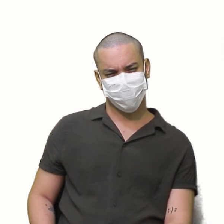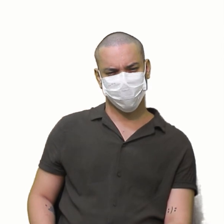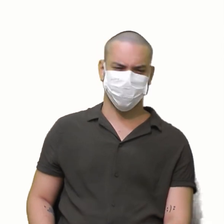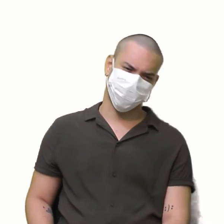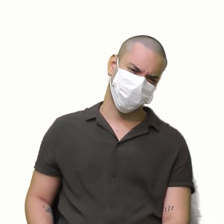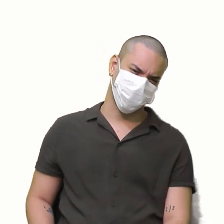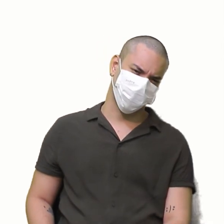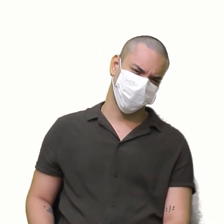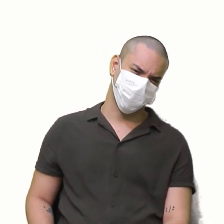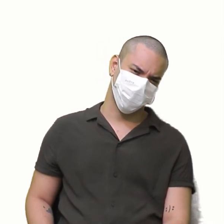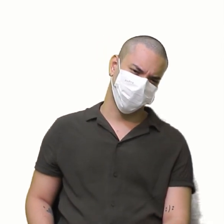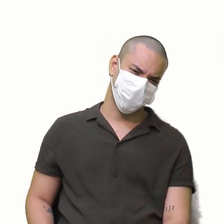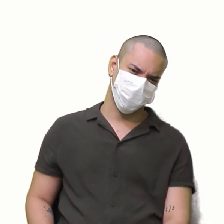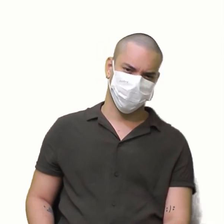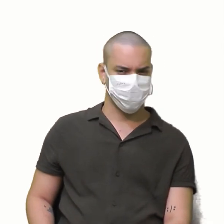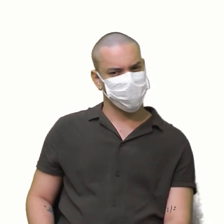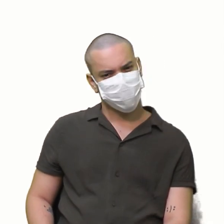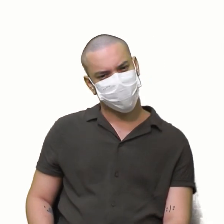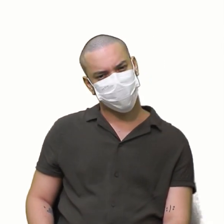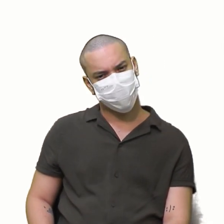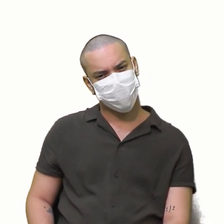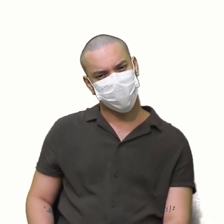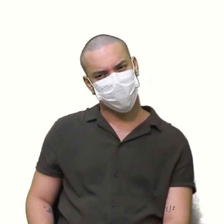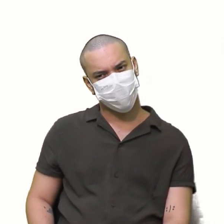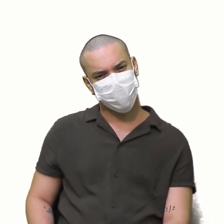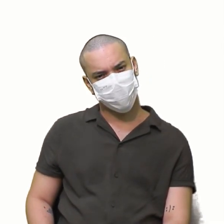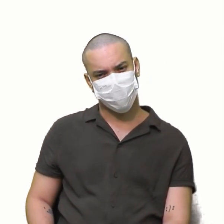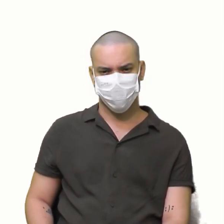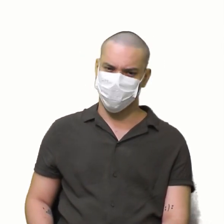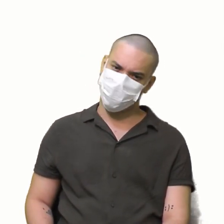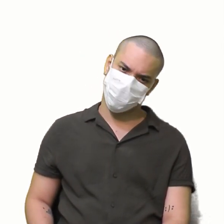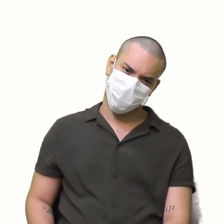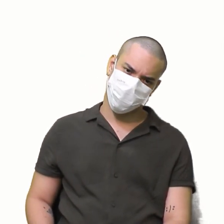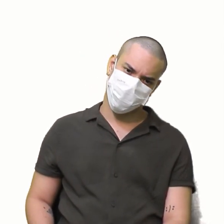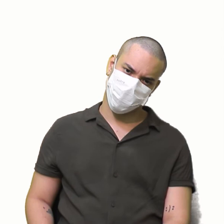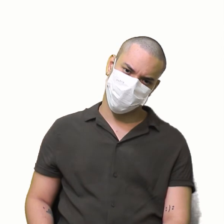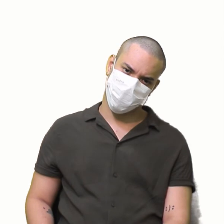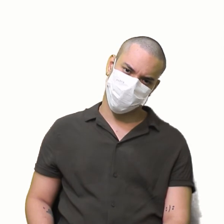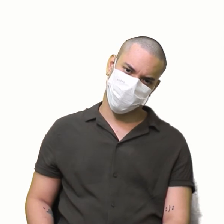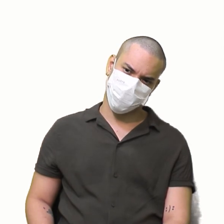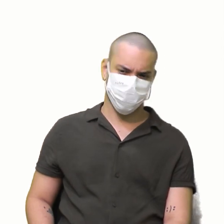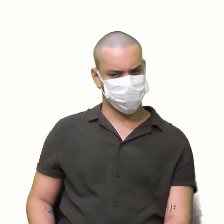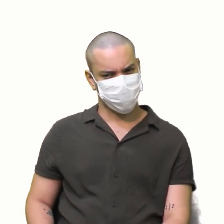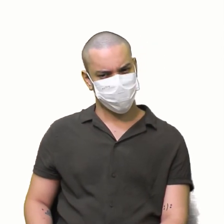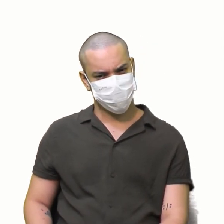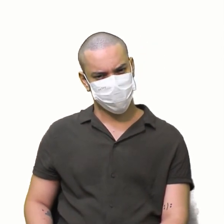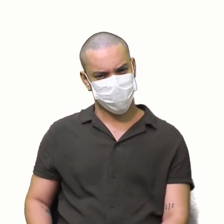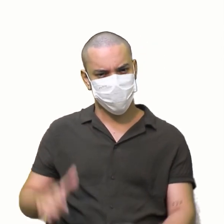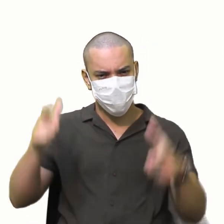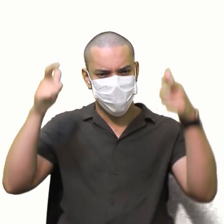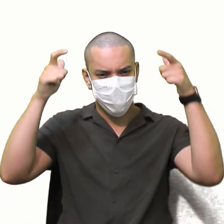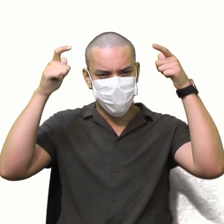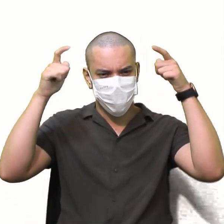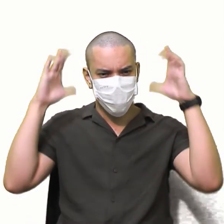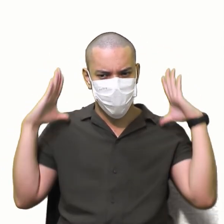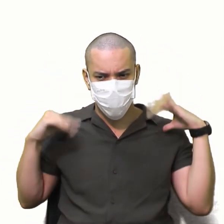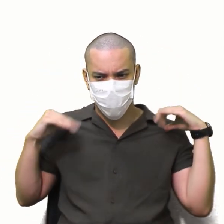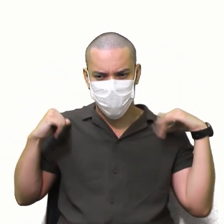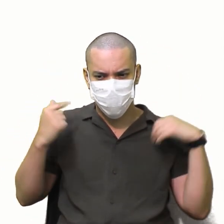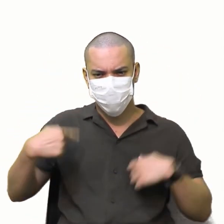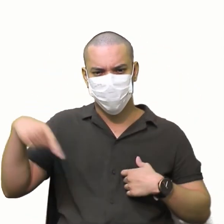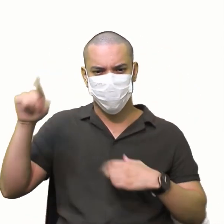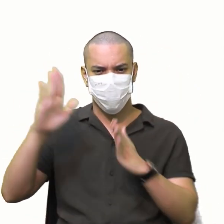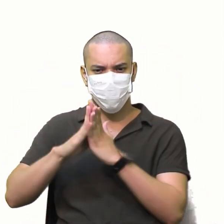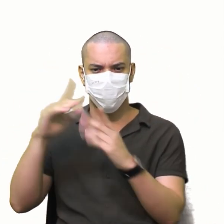muito em dúvida Outros acharam fácil Eu já sei Já sabe Então vamos à resposta Os anjos vão para a igreja E eles